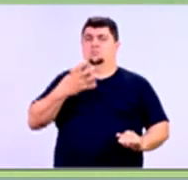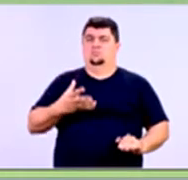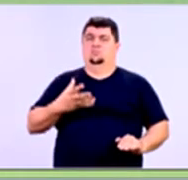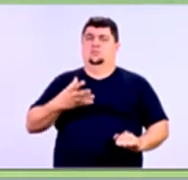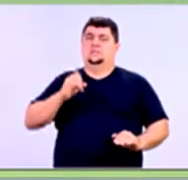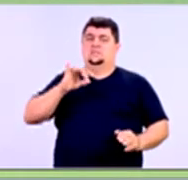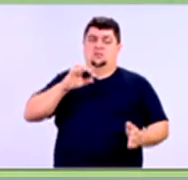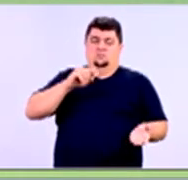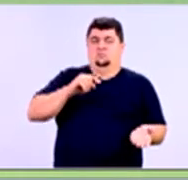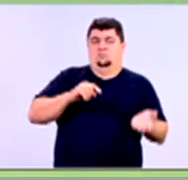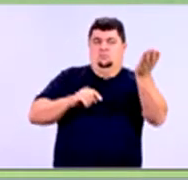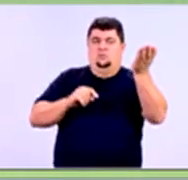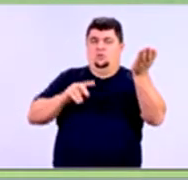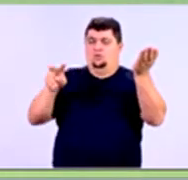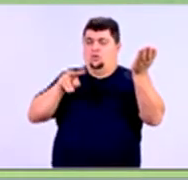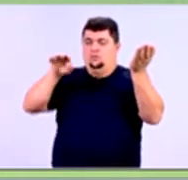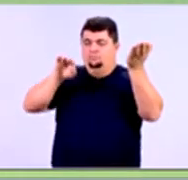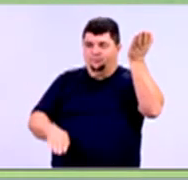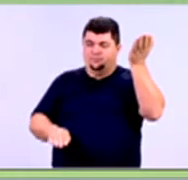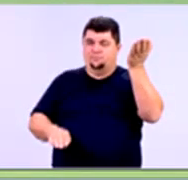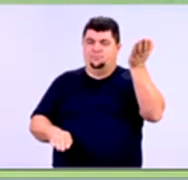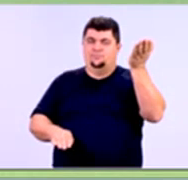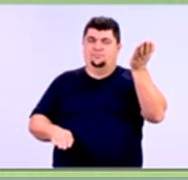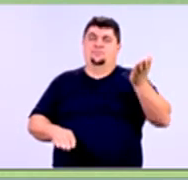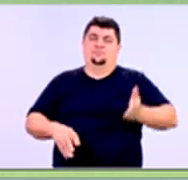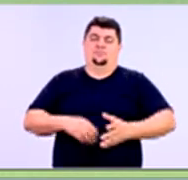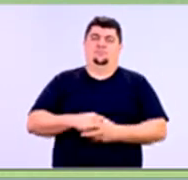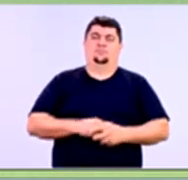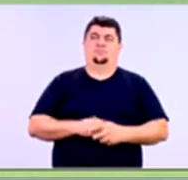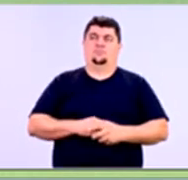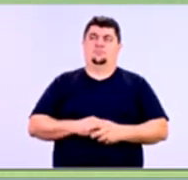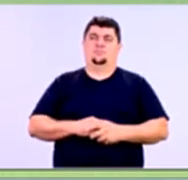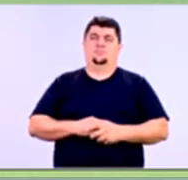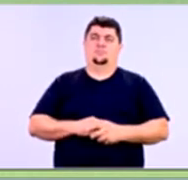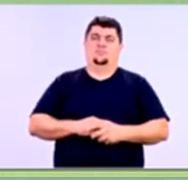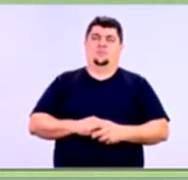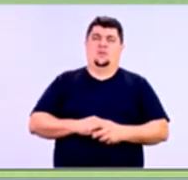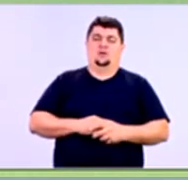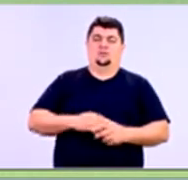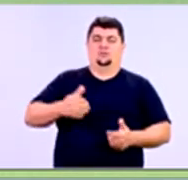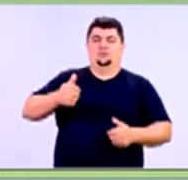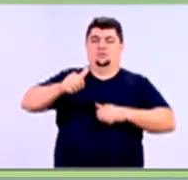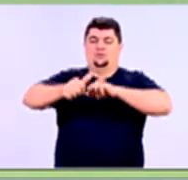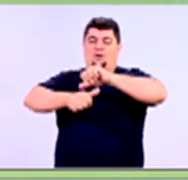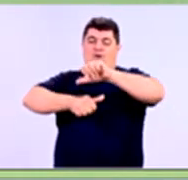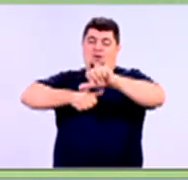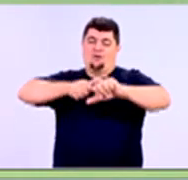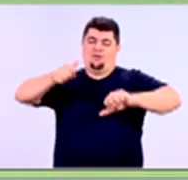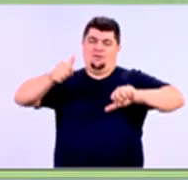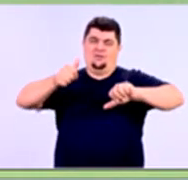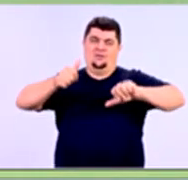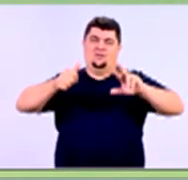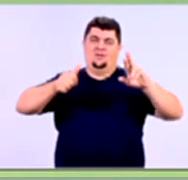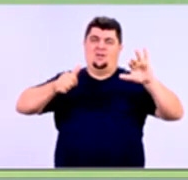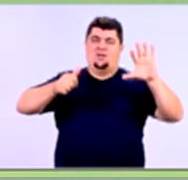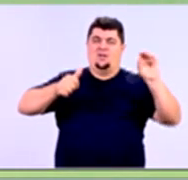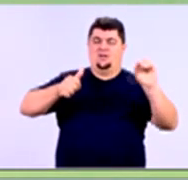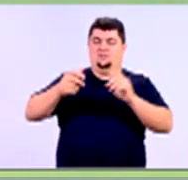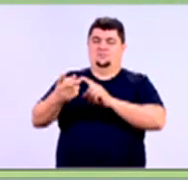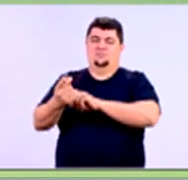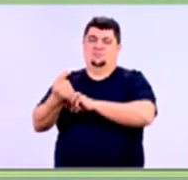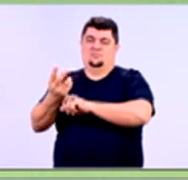crédito e juros e risco, são inversamente proporcionais. Quando um sobe, o outro desce.